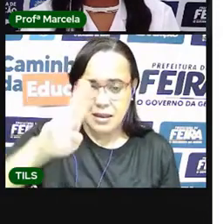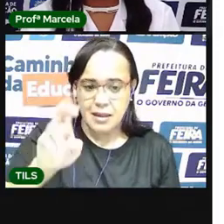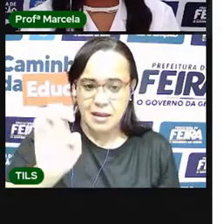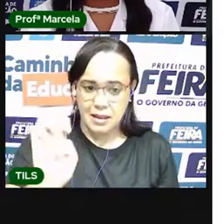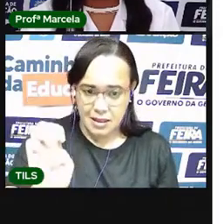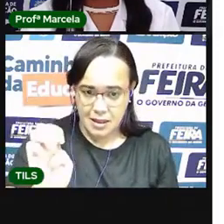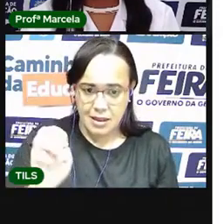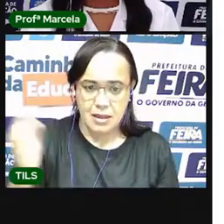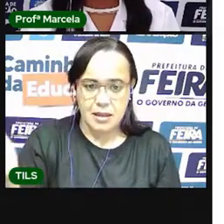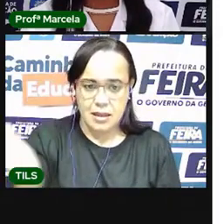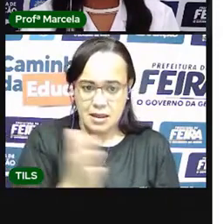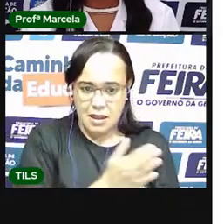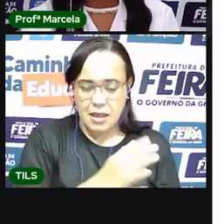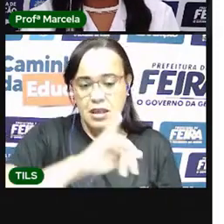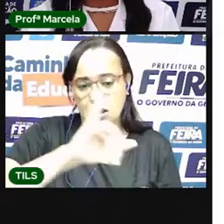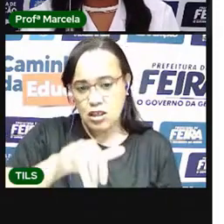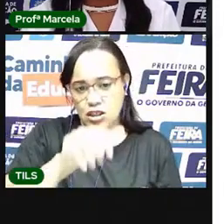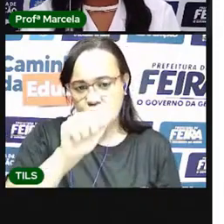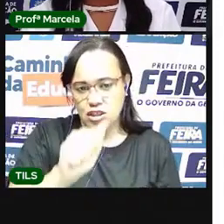Jaciara.